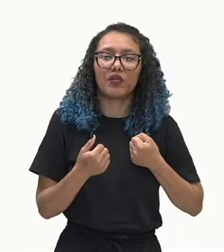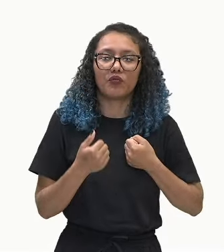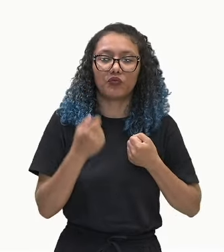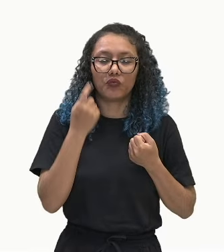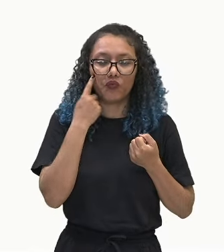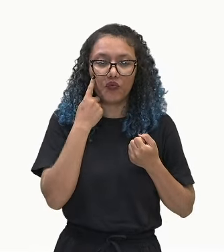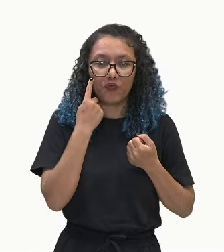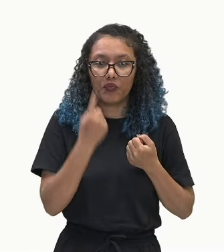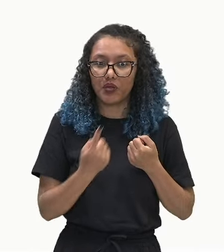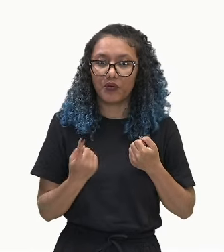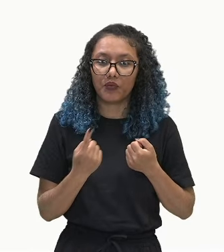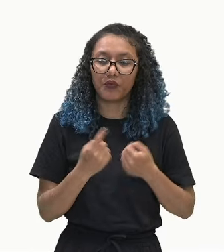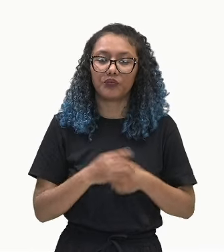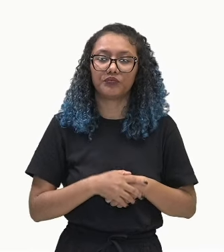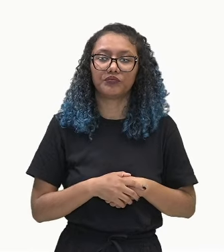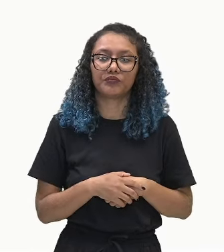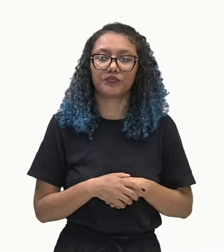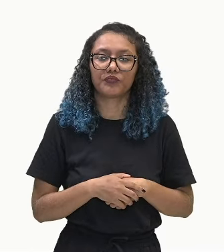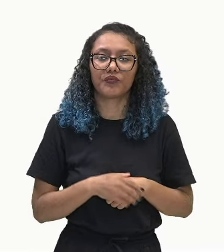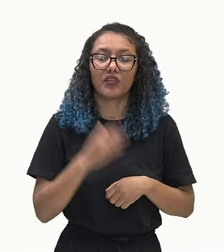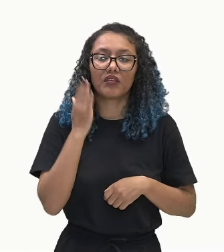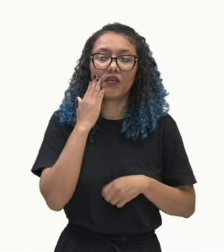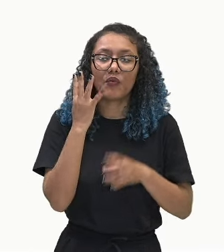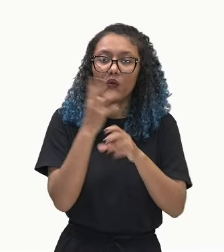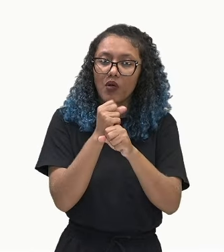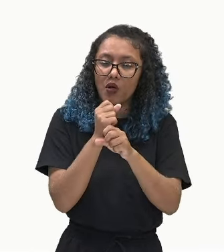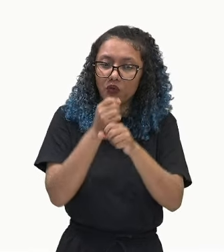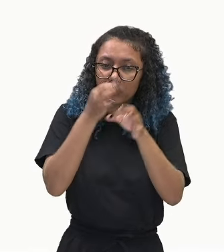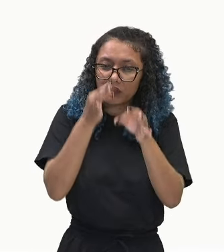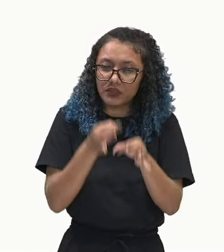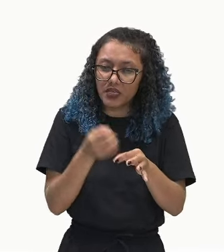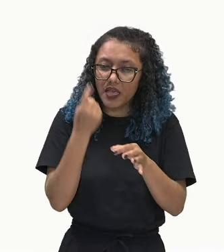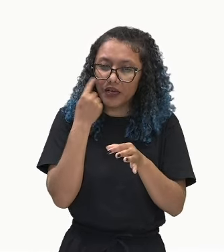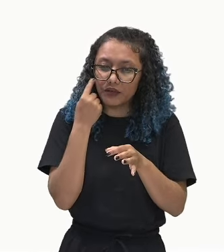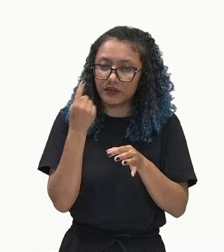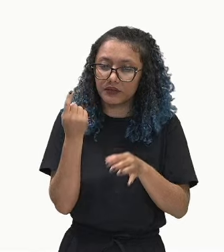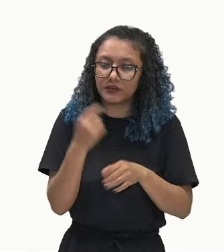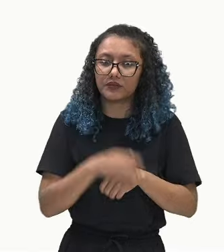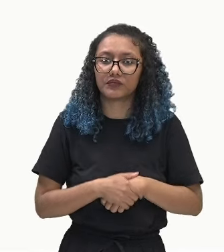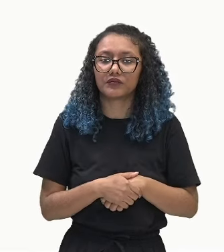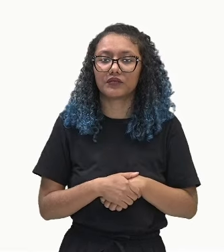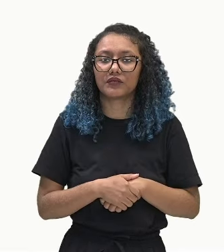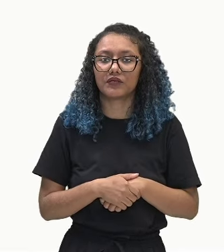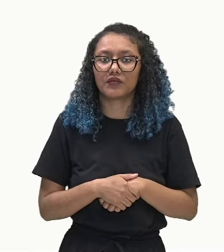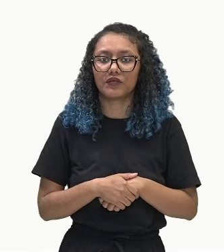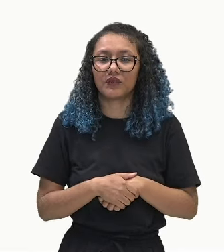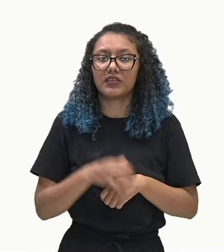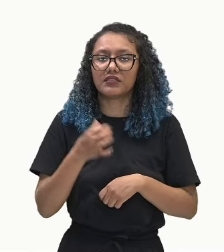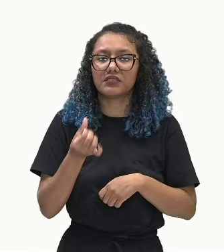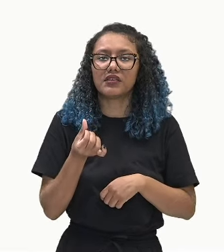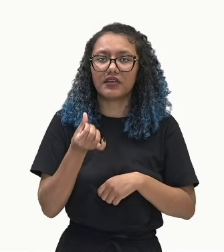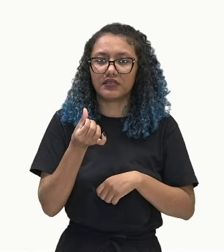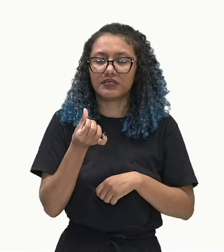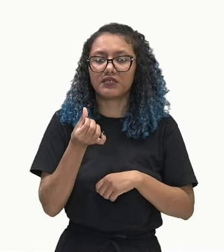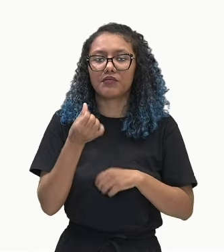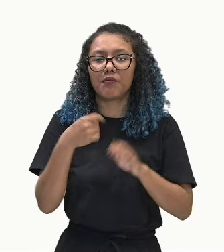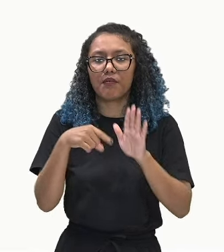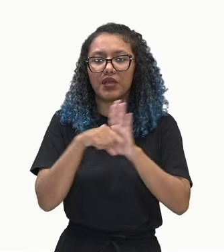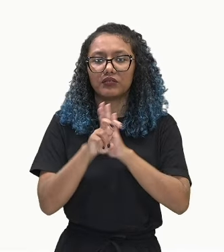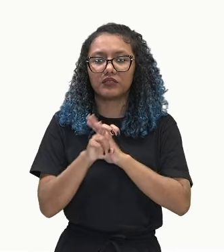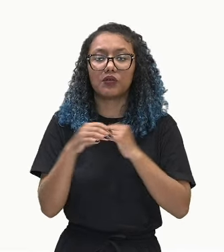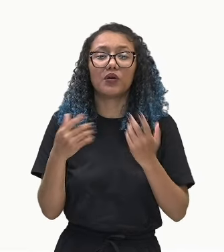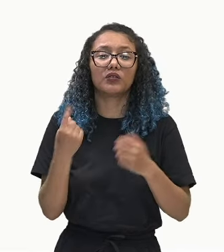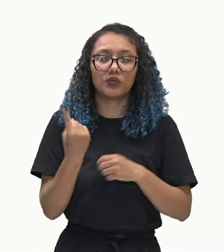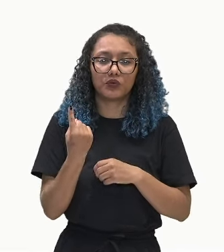para a gente ver o cálculo direitinho. 6 menos 5, 1. 2 menos 1,